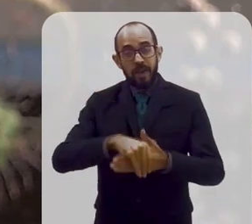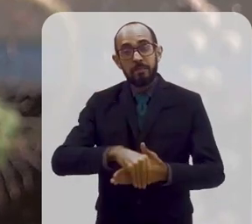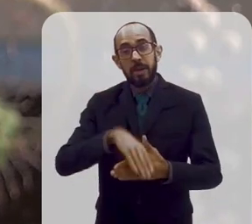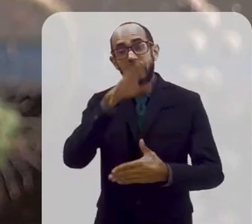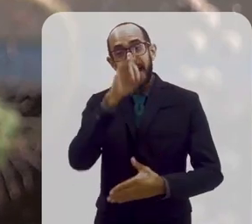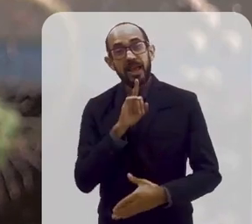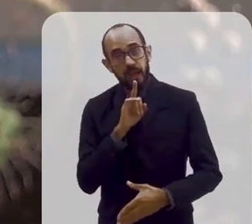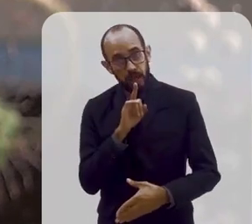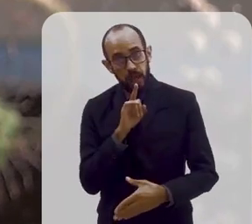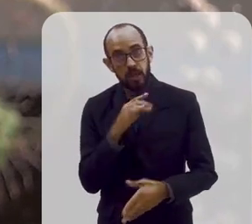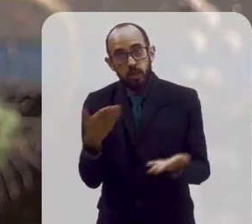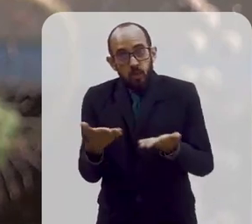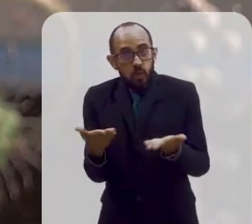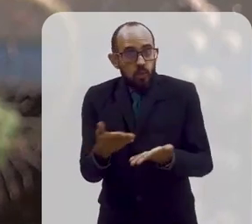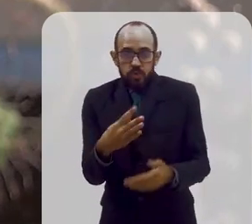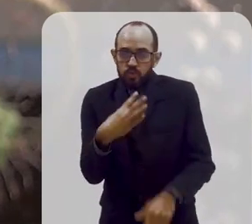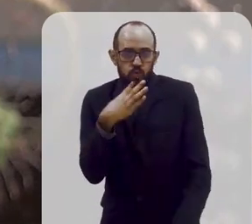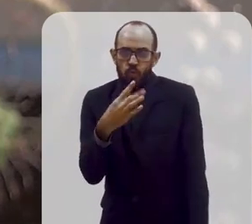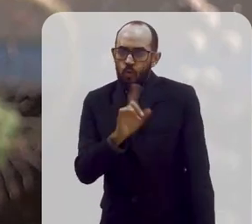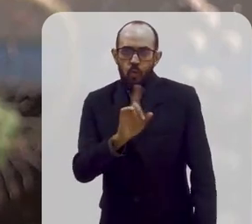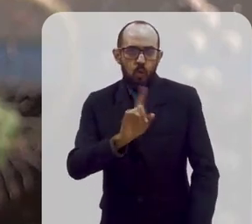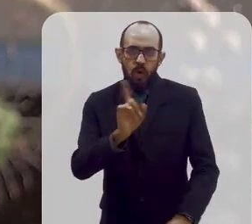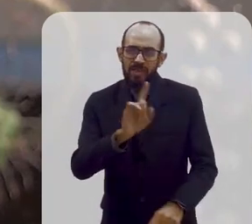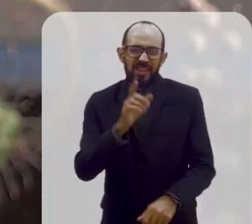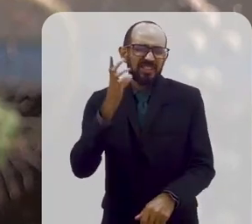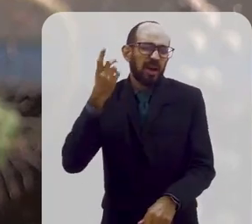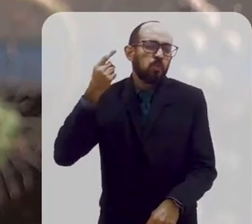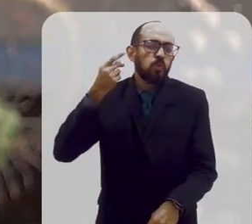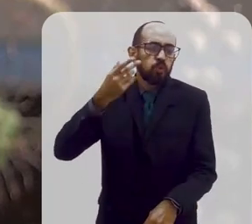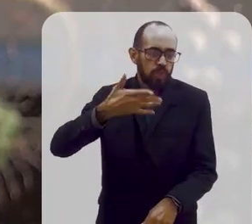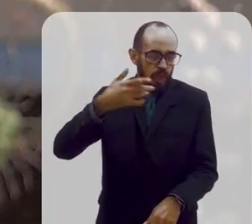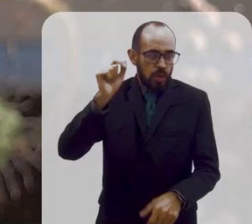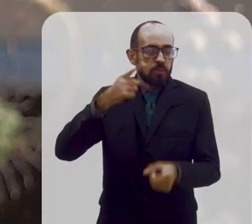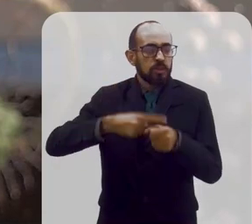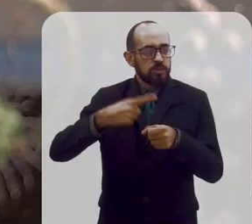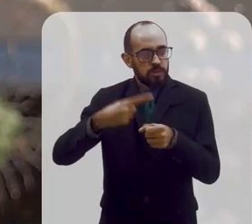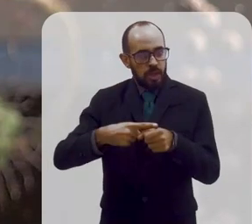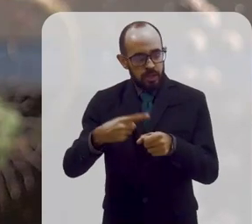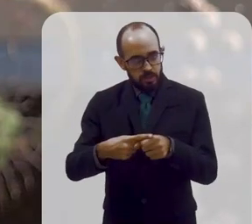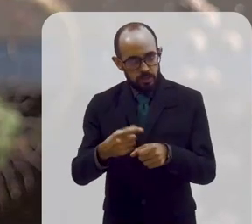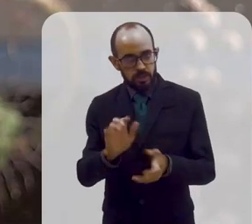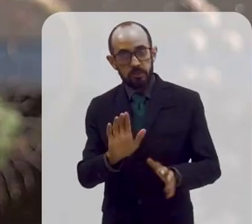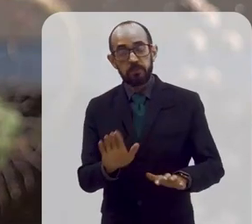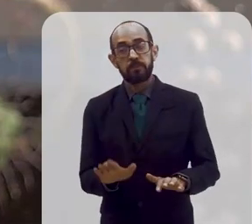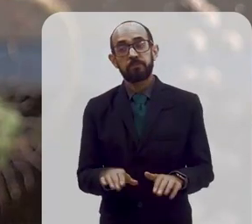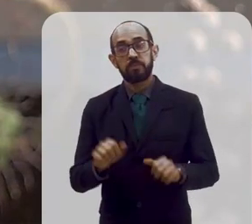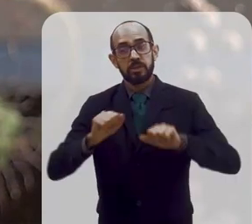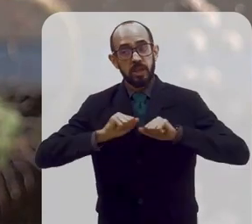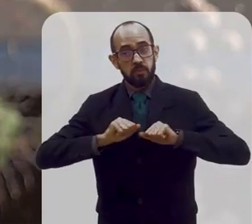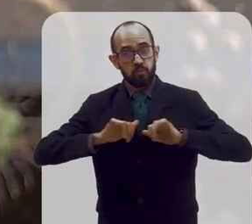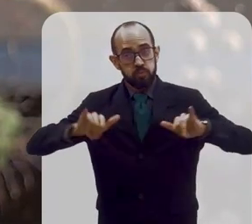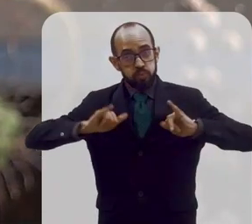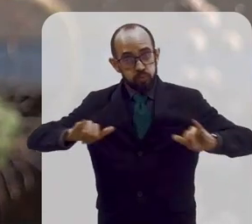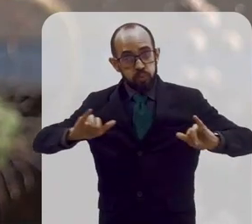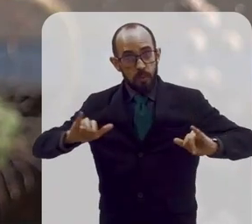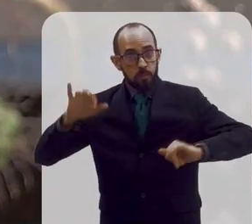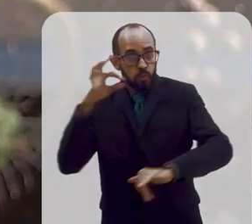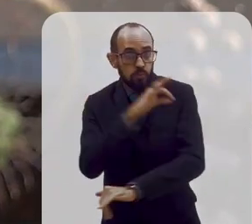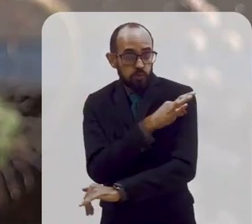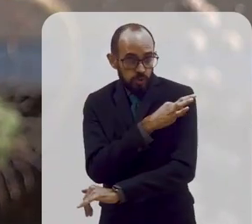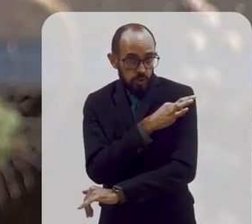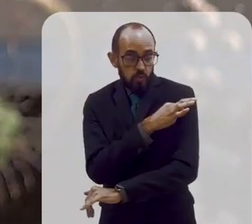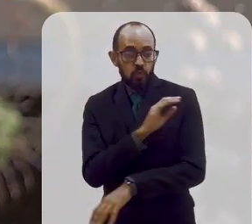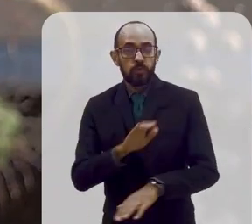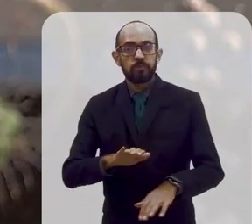exemplo, a febre amarela, que hoje a gente não conhece mais, pelo menos nos centros urbanos, nas cidades, mas que é transmitida pelo